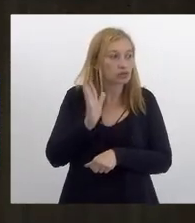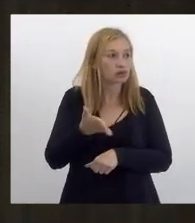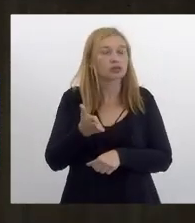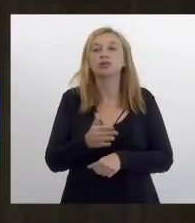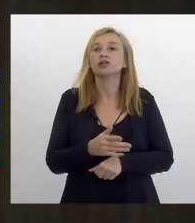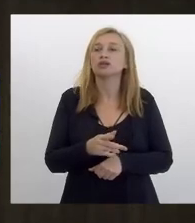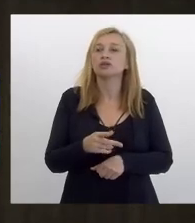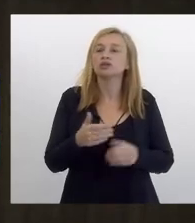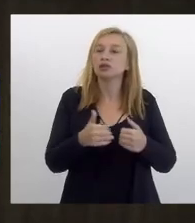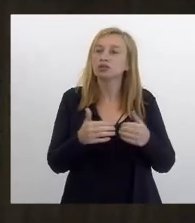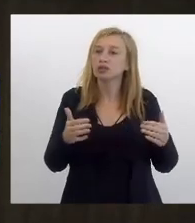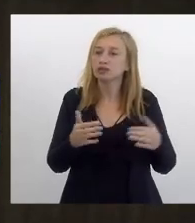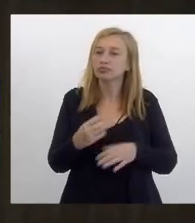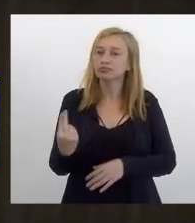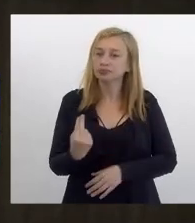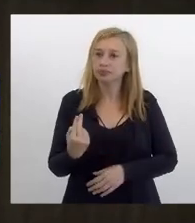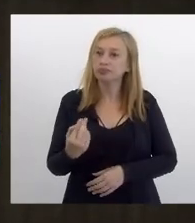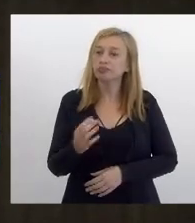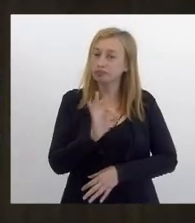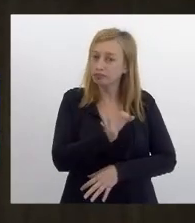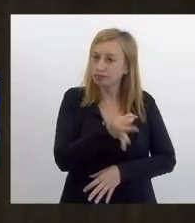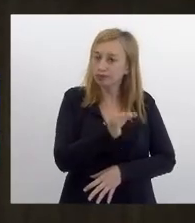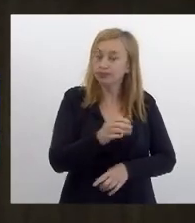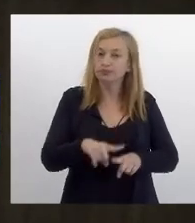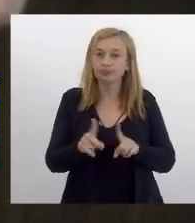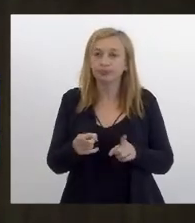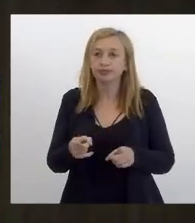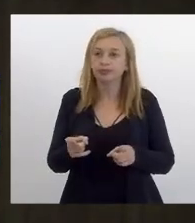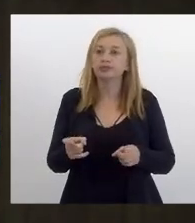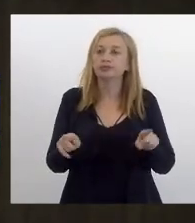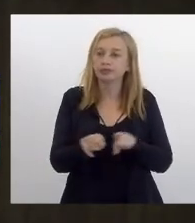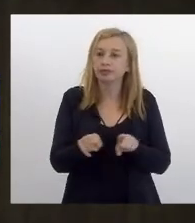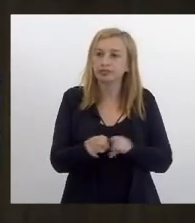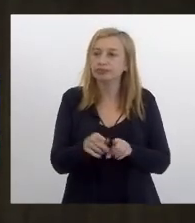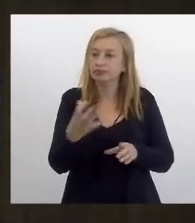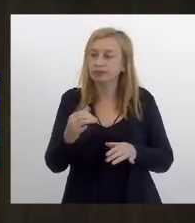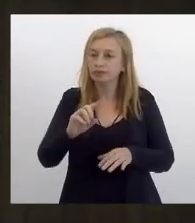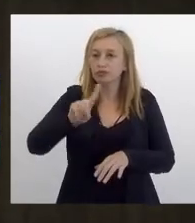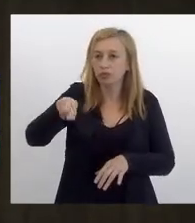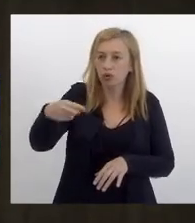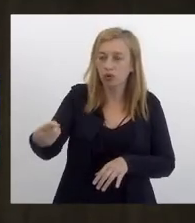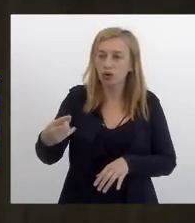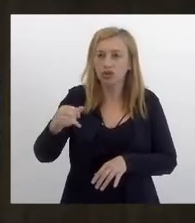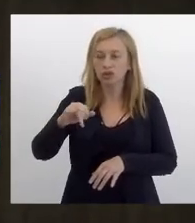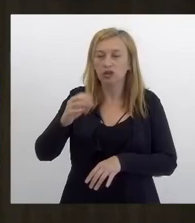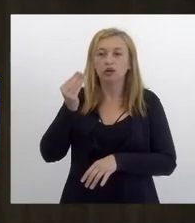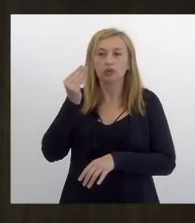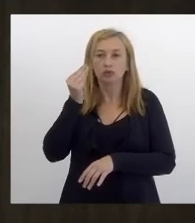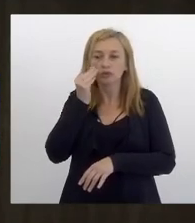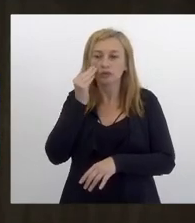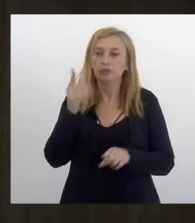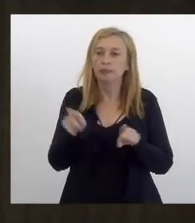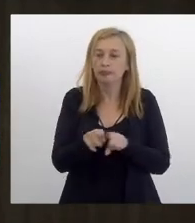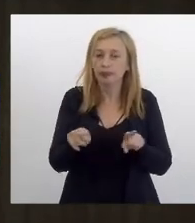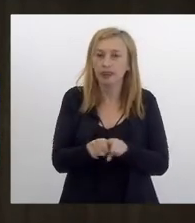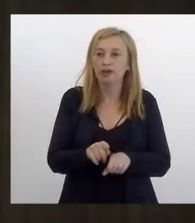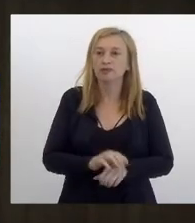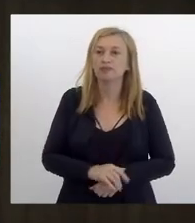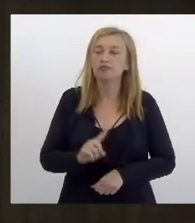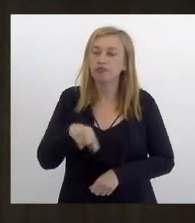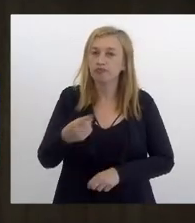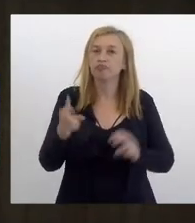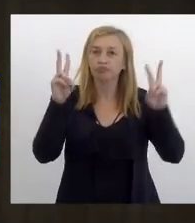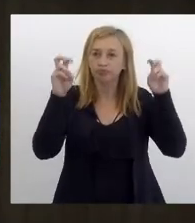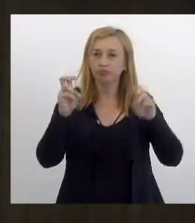precedente que foi aberto legítimo mas que a gente adote também em outras oportunidades a mesma inteligência e a outra